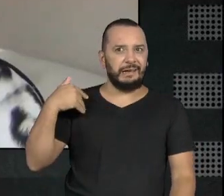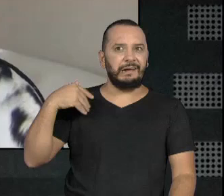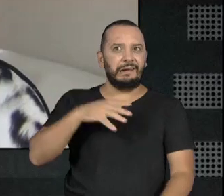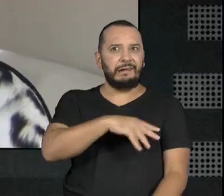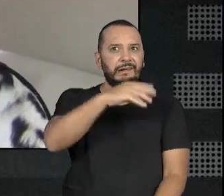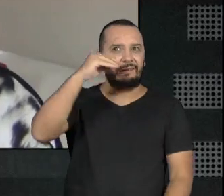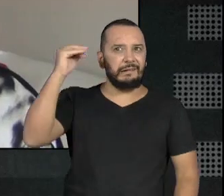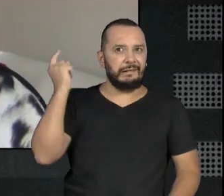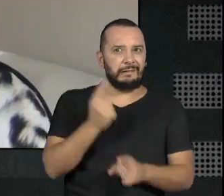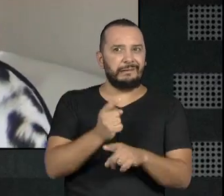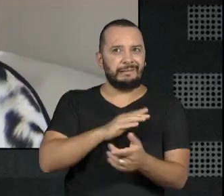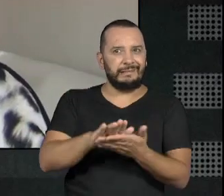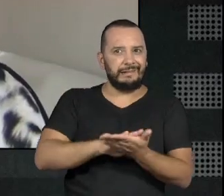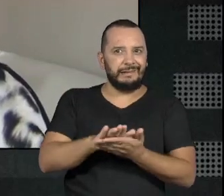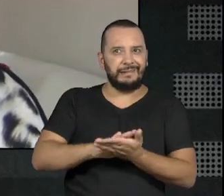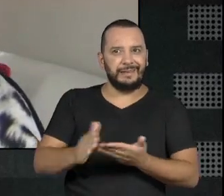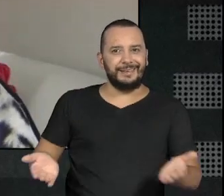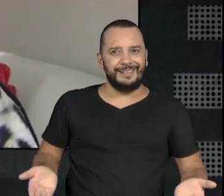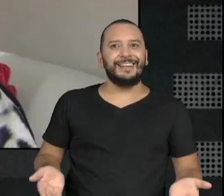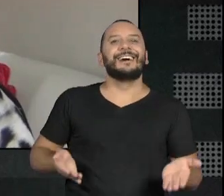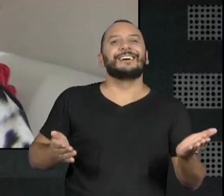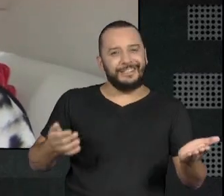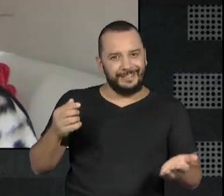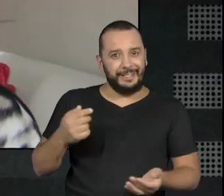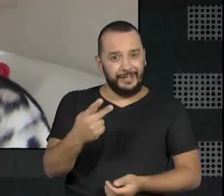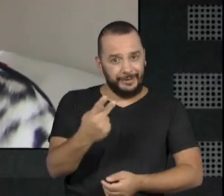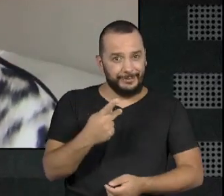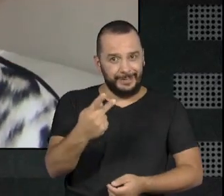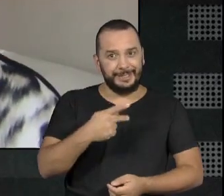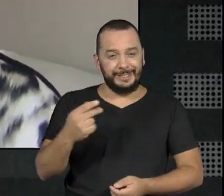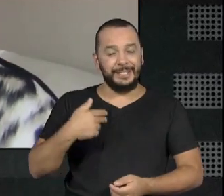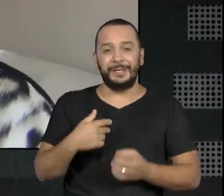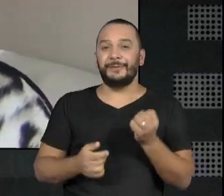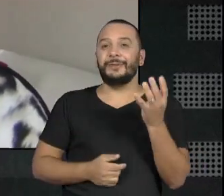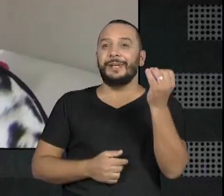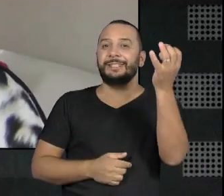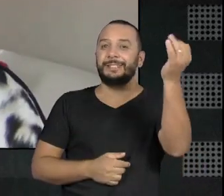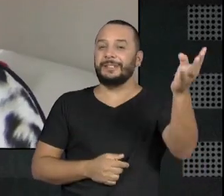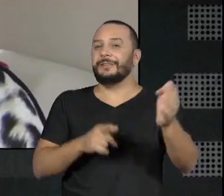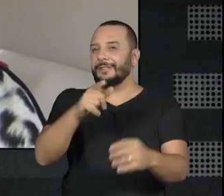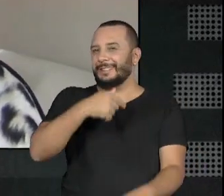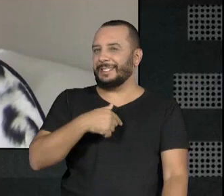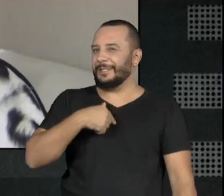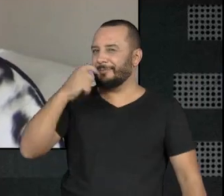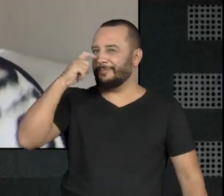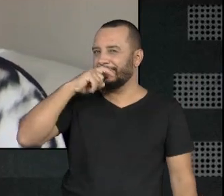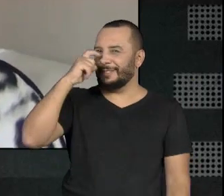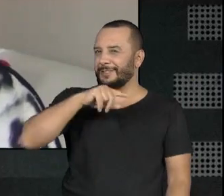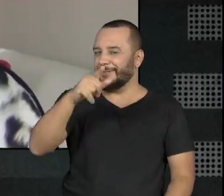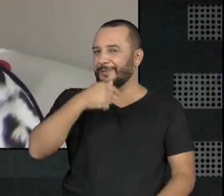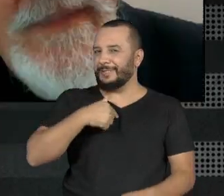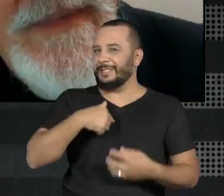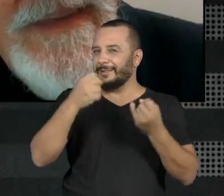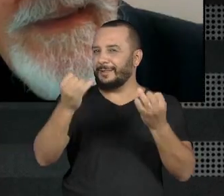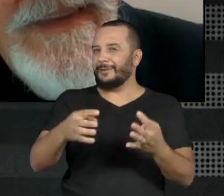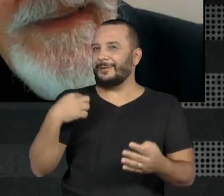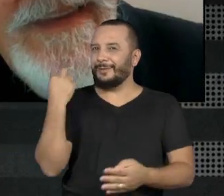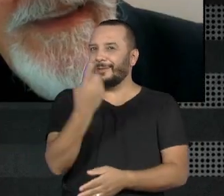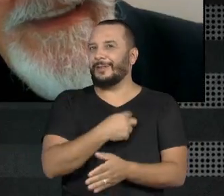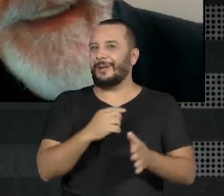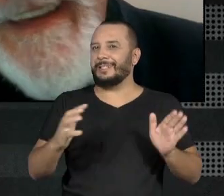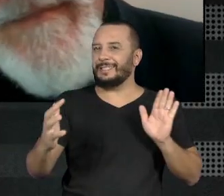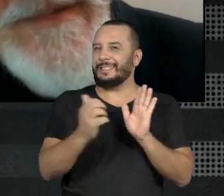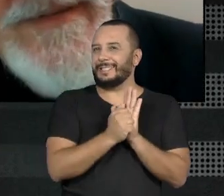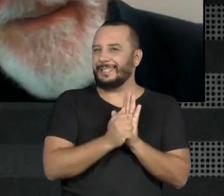né? Nós viajamos e você mentiu para o doutor Alfredo Mesquita que nós estávamos inscritos naquele